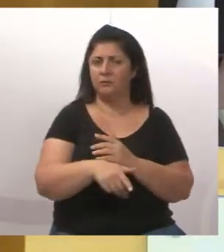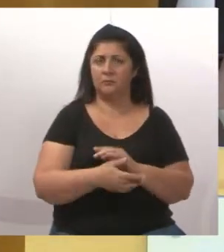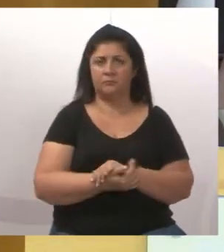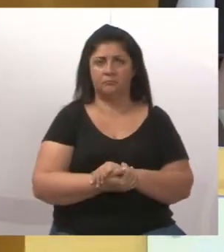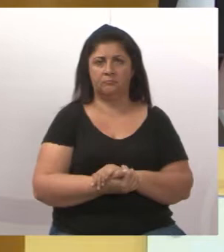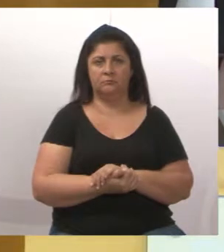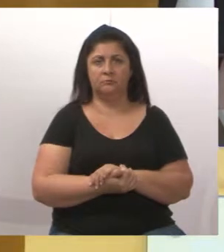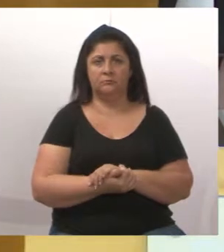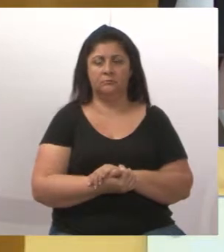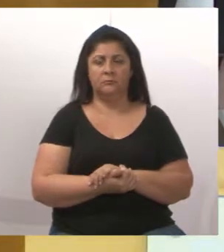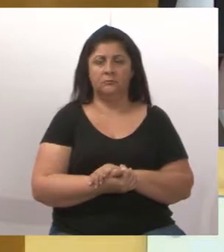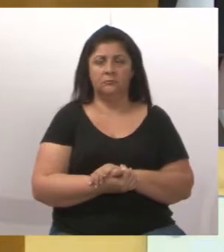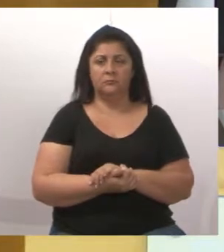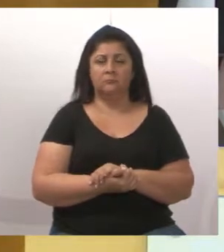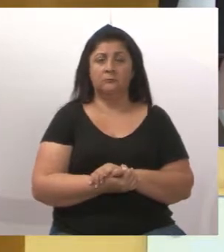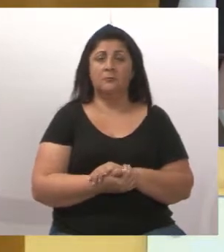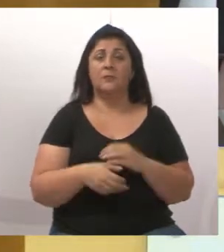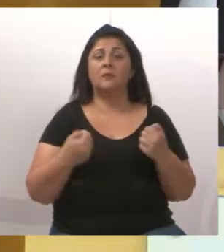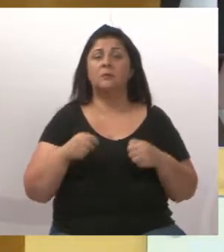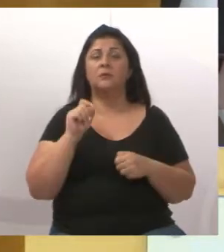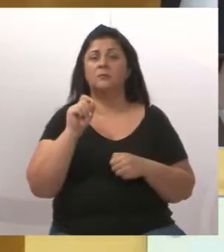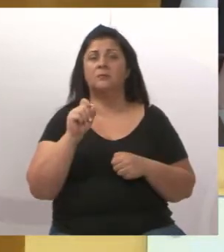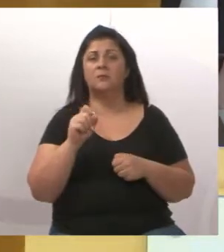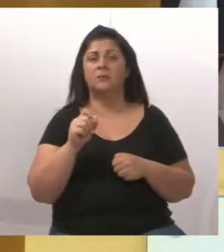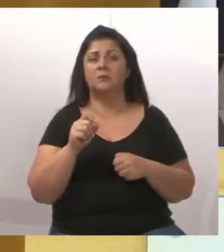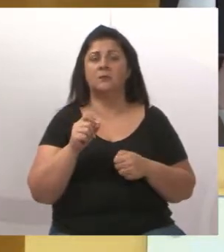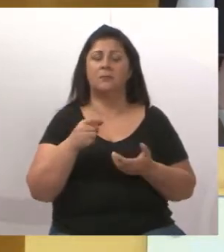Então, isso, gente, faz parte do quê? De planejamento.